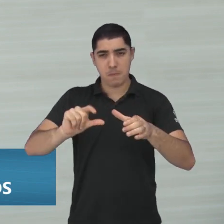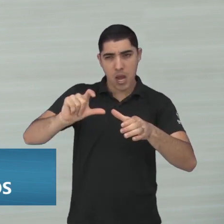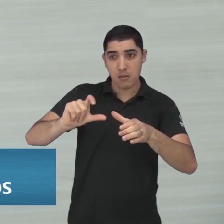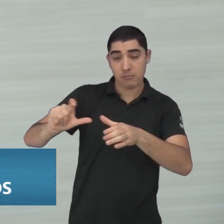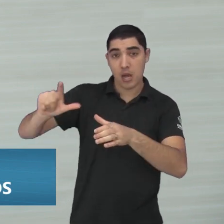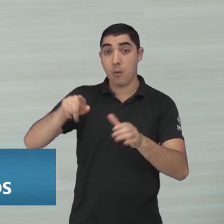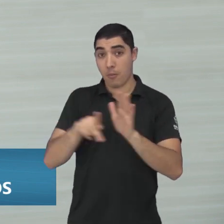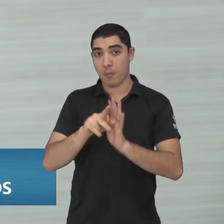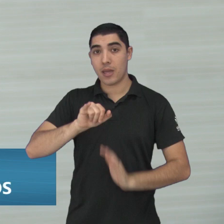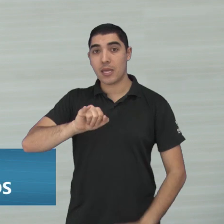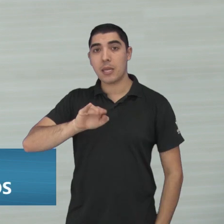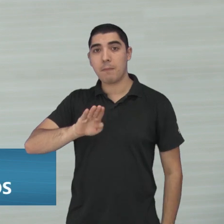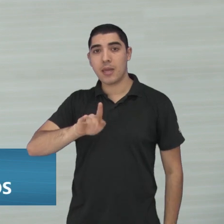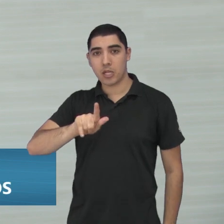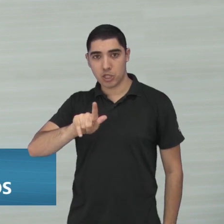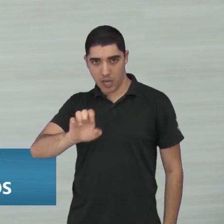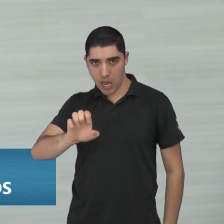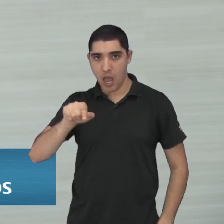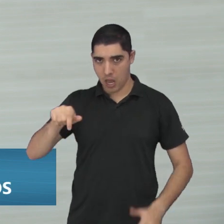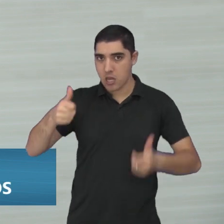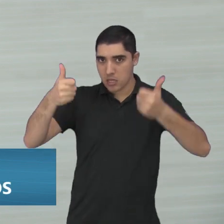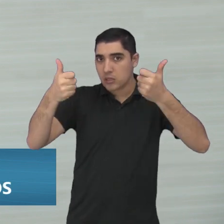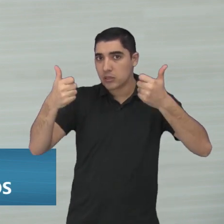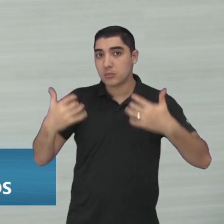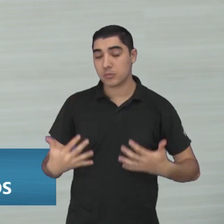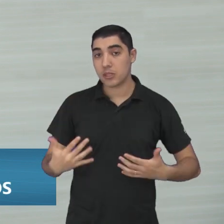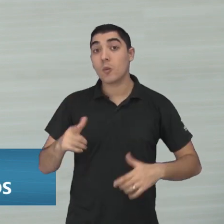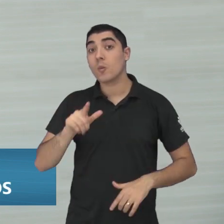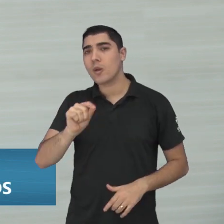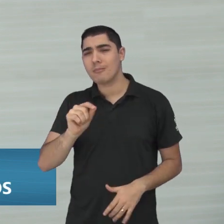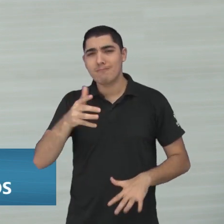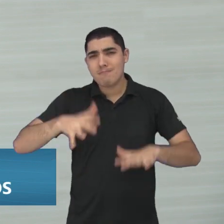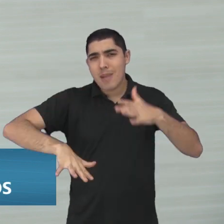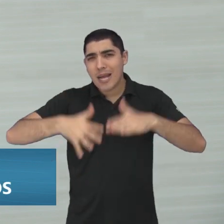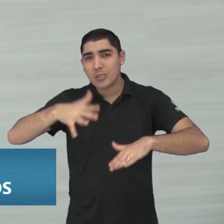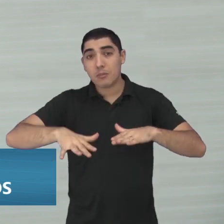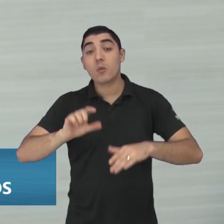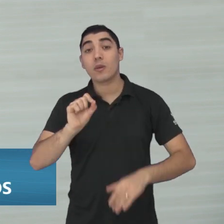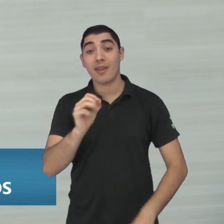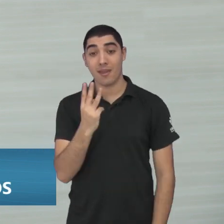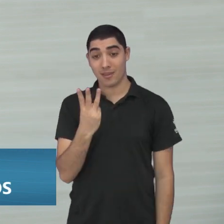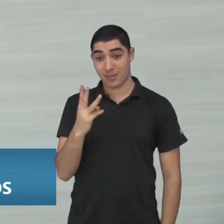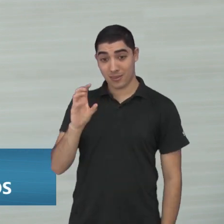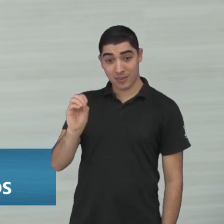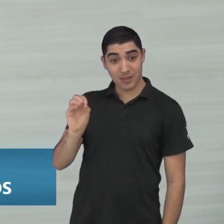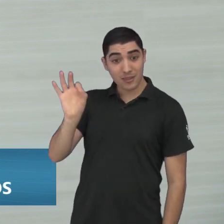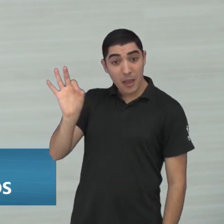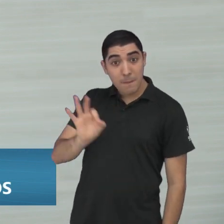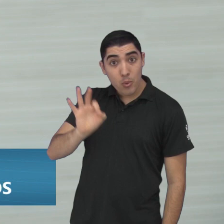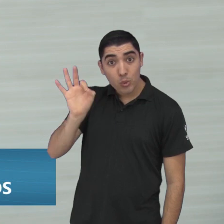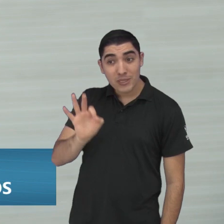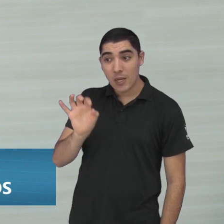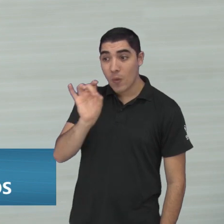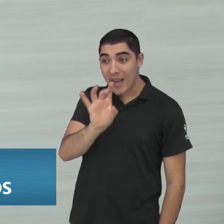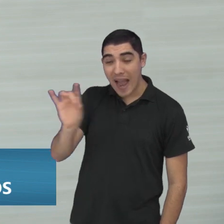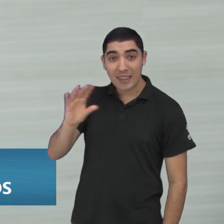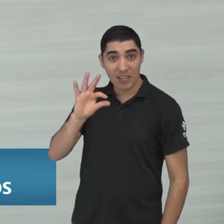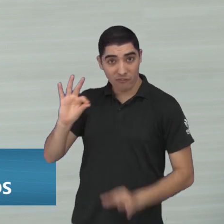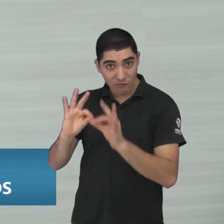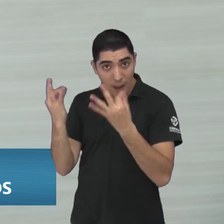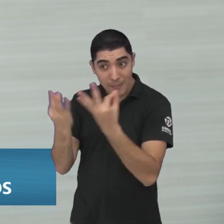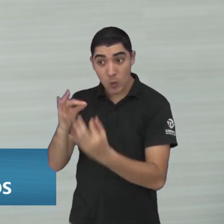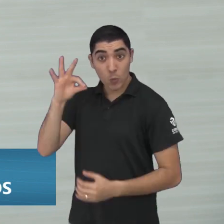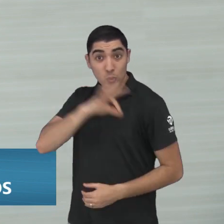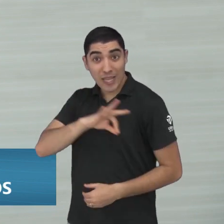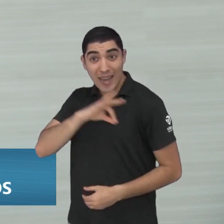Instituto Brasileiro de Geografia e Estatística, aponta um gasto médio de 30% da renda das famílias